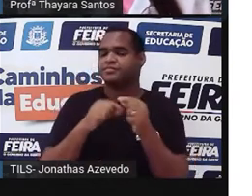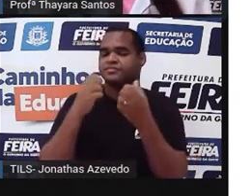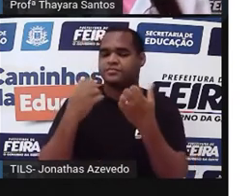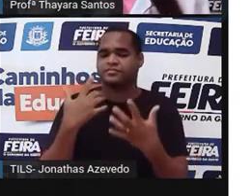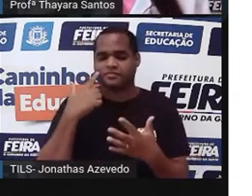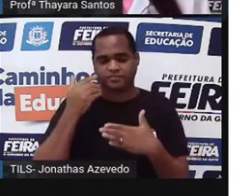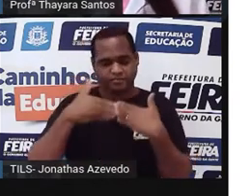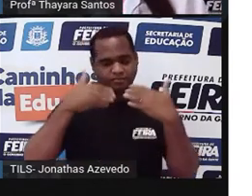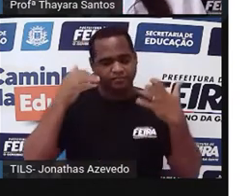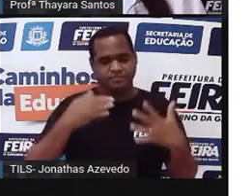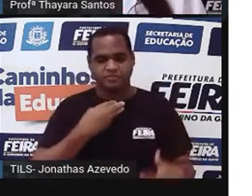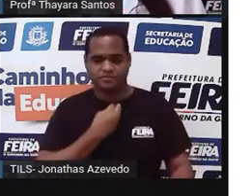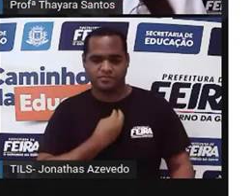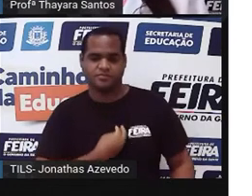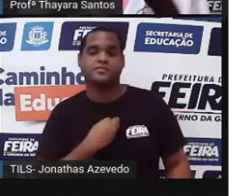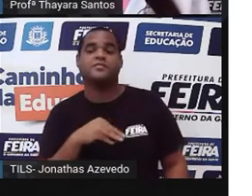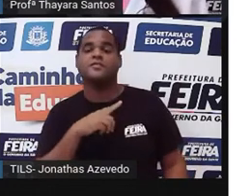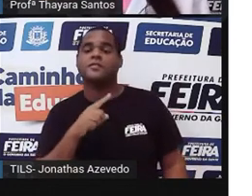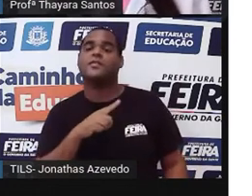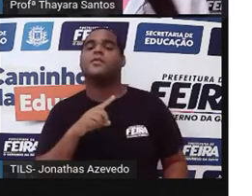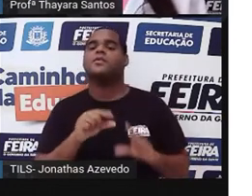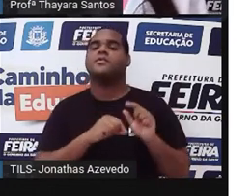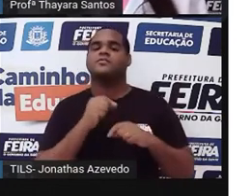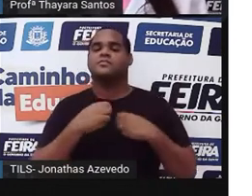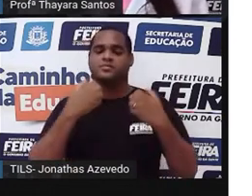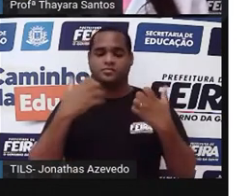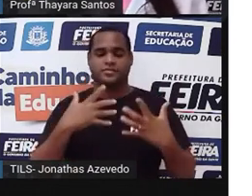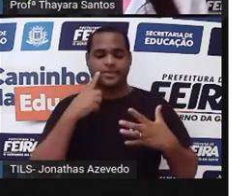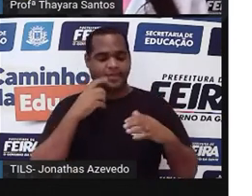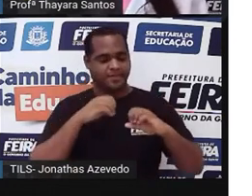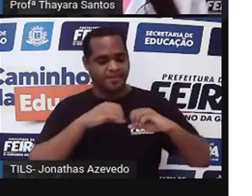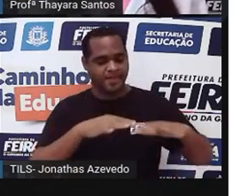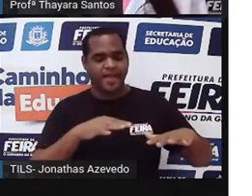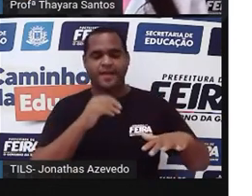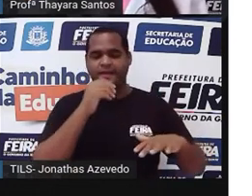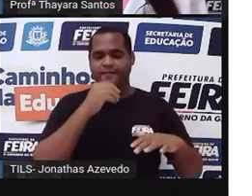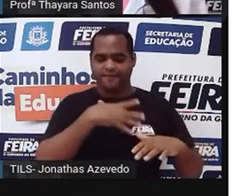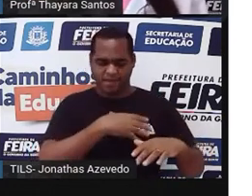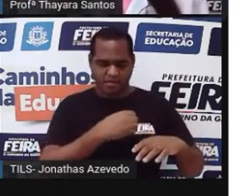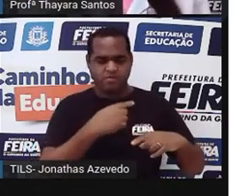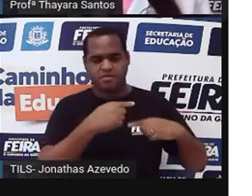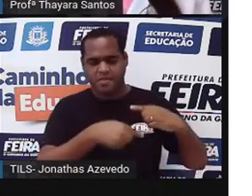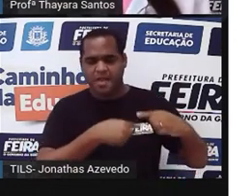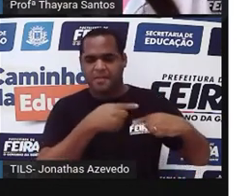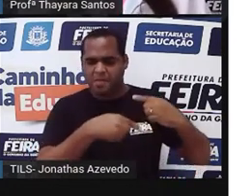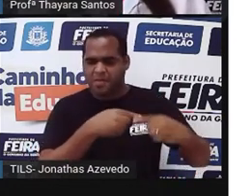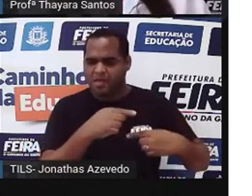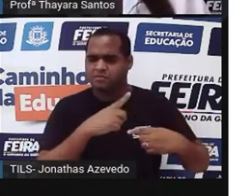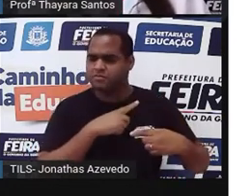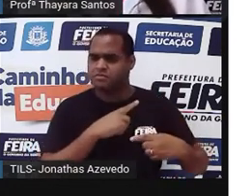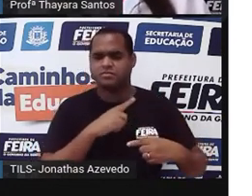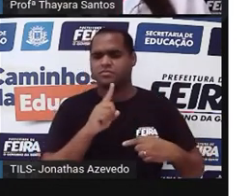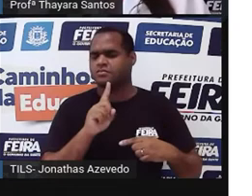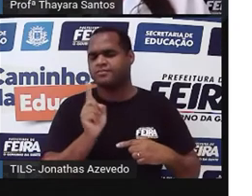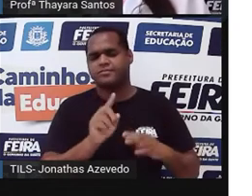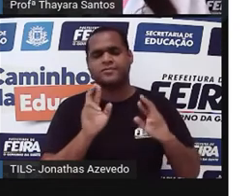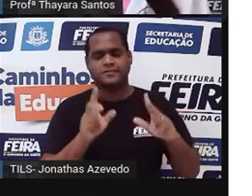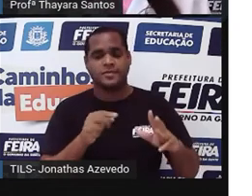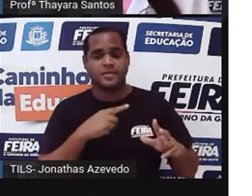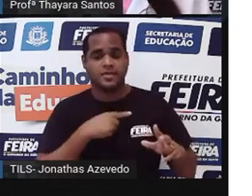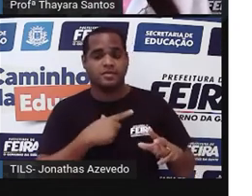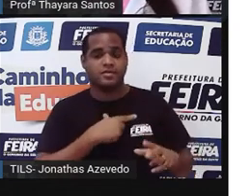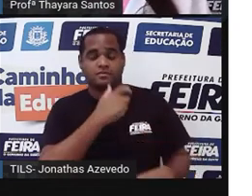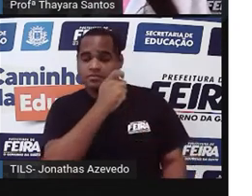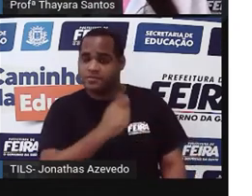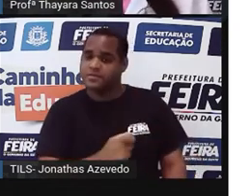gente adquire ao longo da nossa vida, elas não são passadas para os nossos descendentes, só são passadas para os nossos descendentes, aquelas nossas